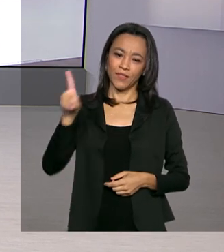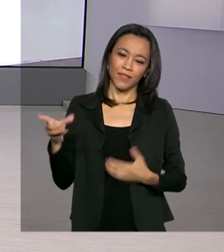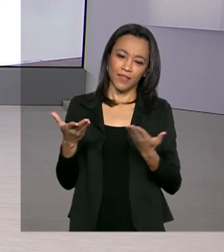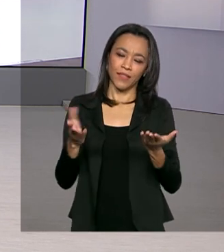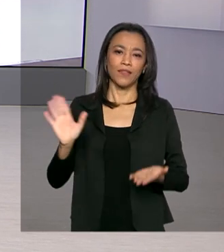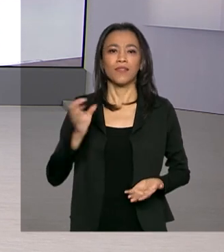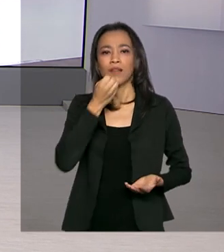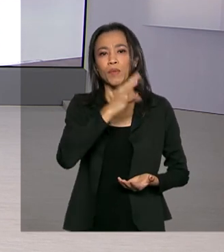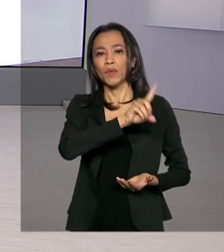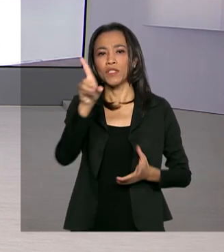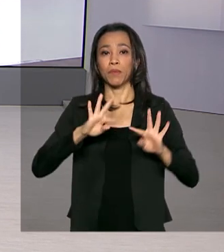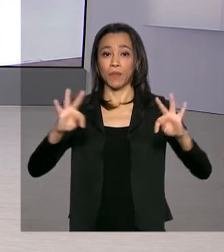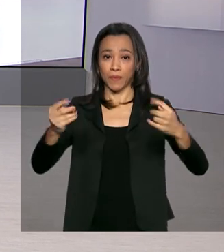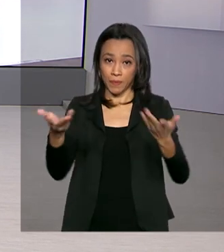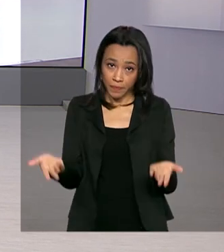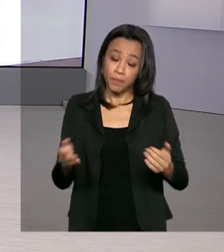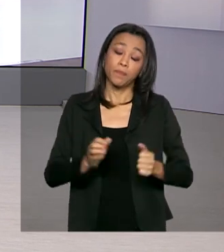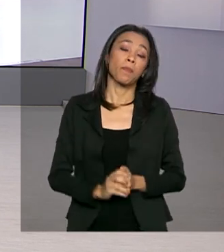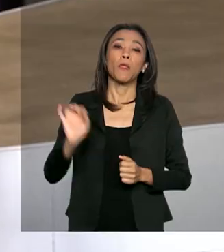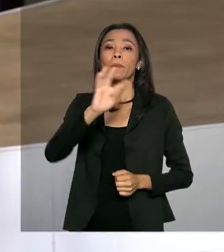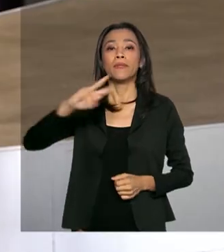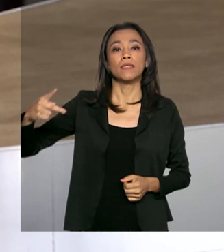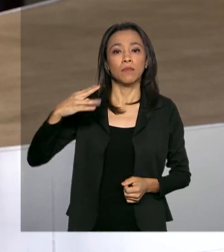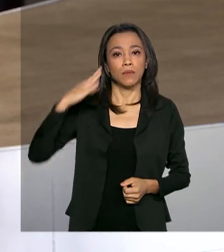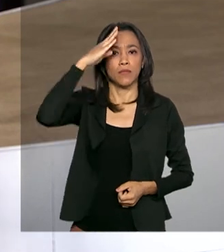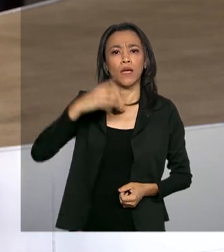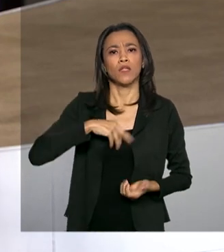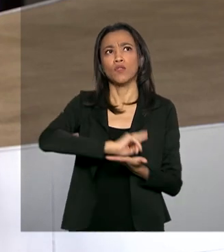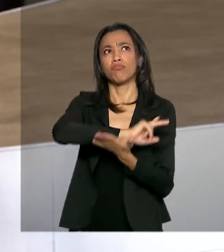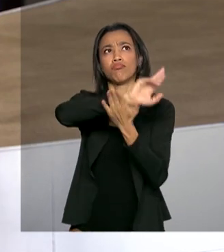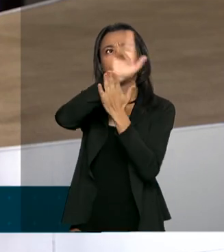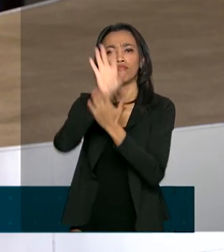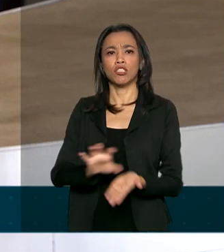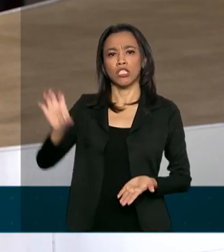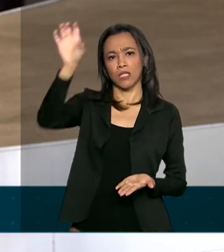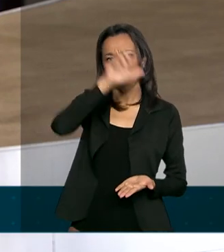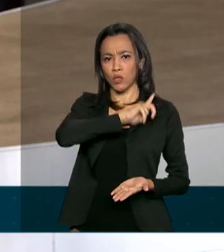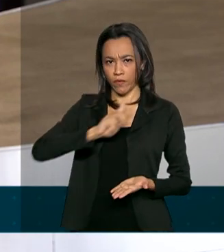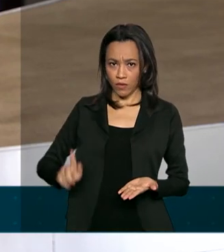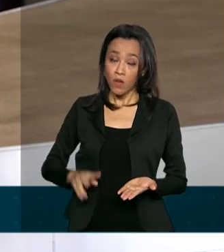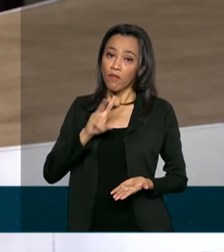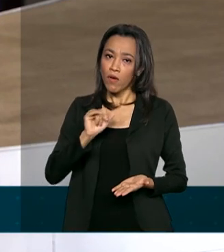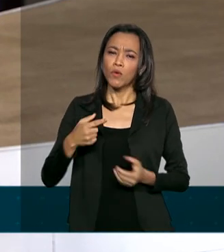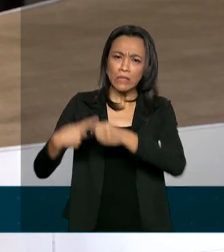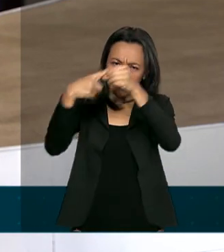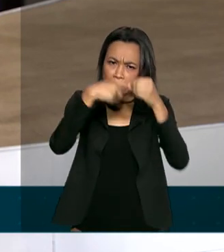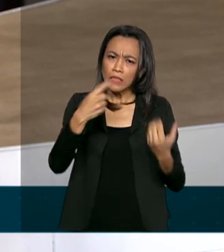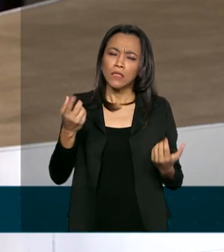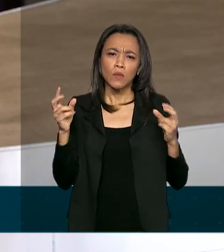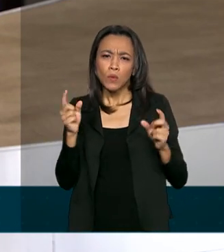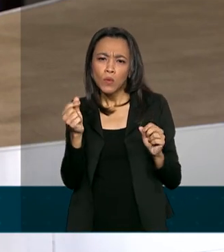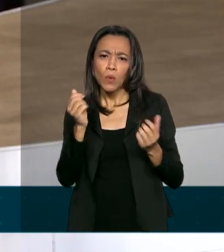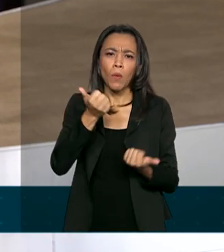dia para você, bom dia para todos. Olha, o presidente e os governadores vão discutir uma ajuda federal para os estados e municípios neste momento de